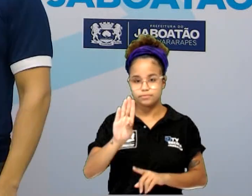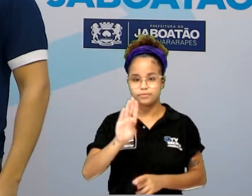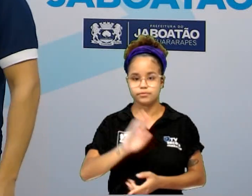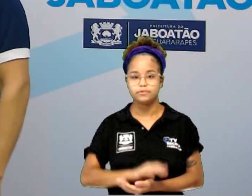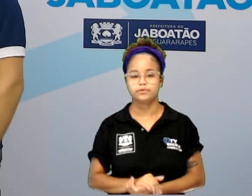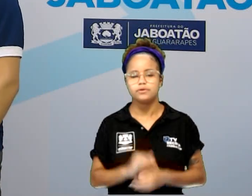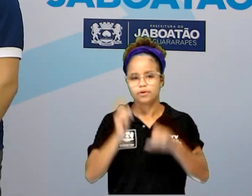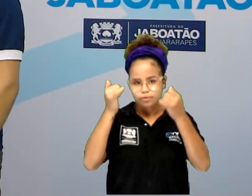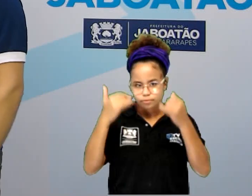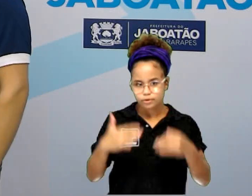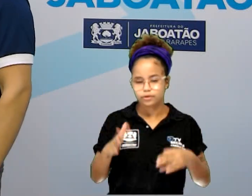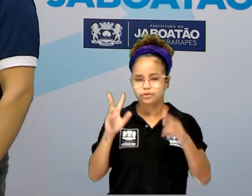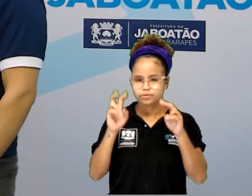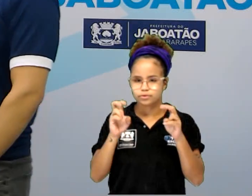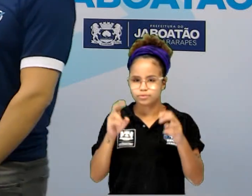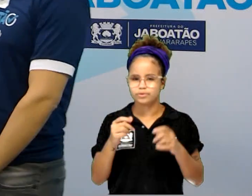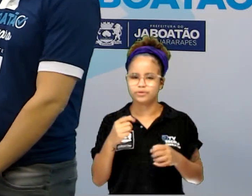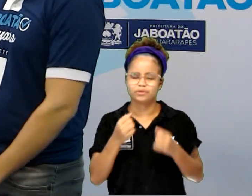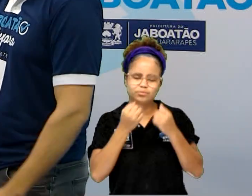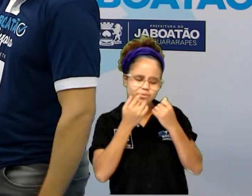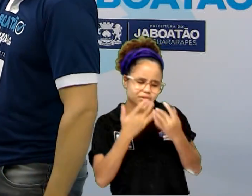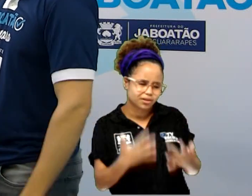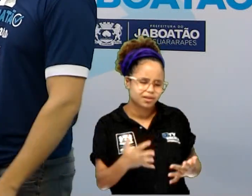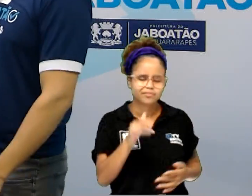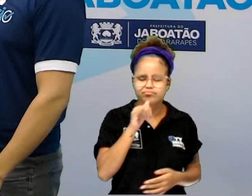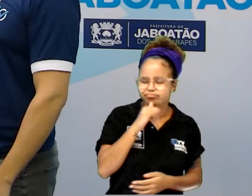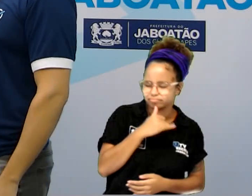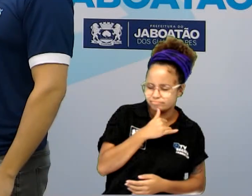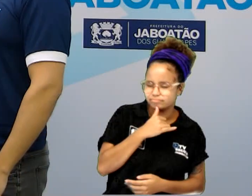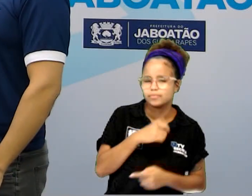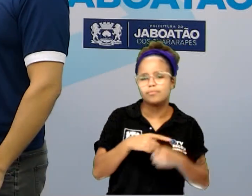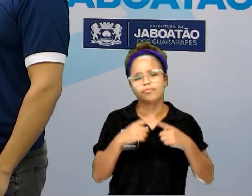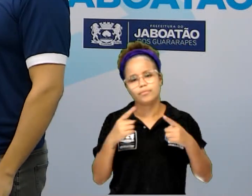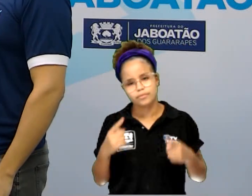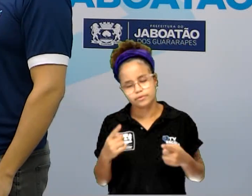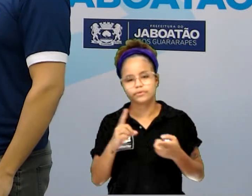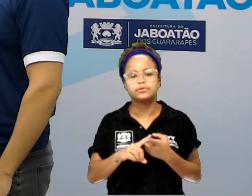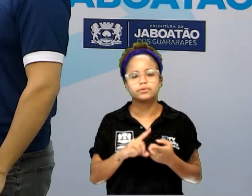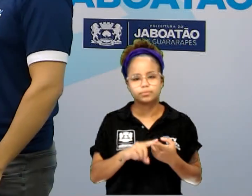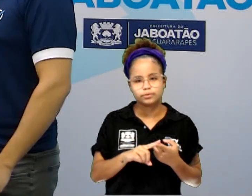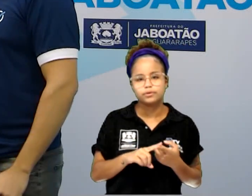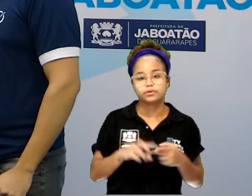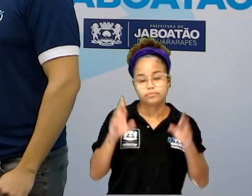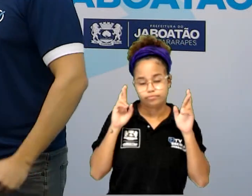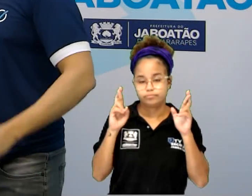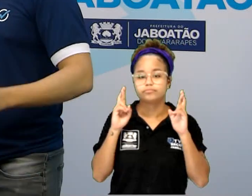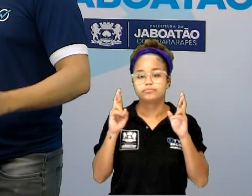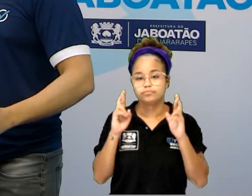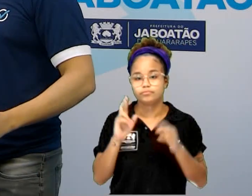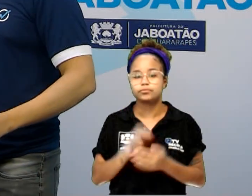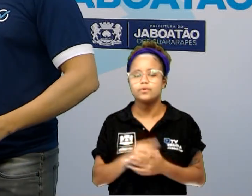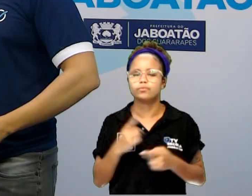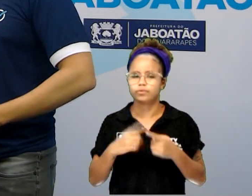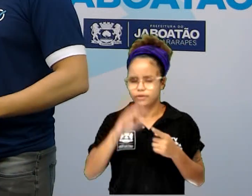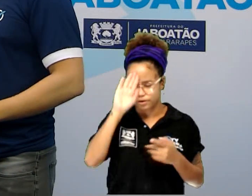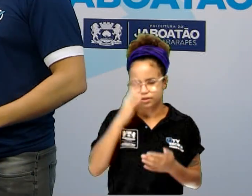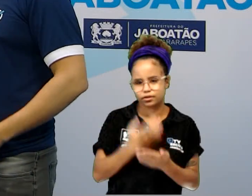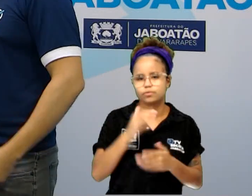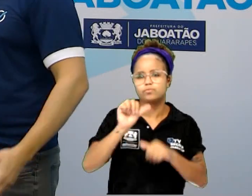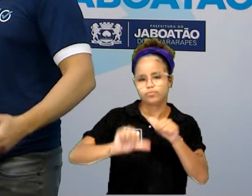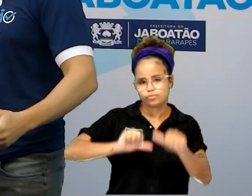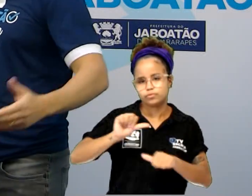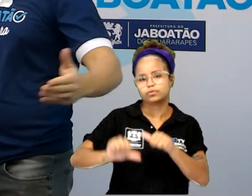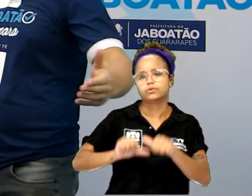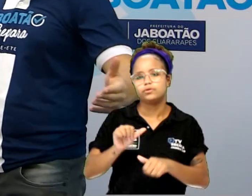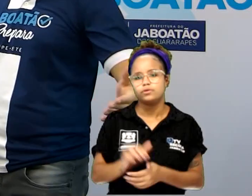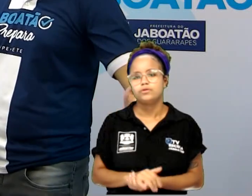que fala sobre a ideia do desabafo, descontentamento, mas que ao mesmo tempo traz à tona a esperança, porque acredita que haverá uma mudança,